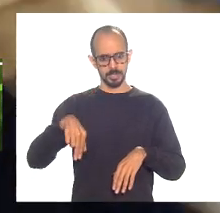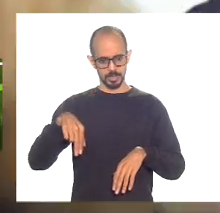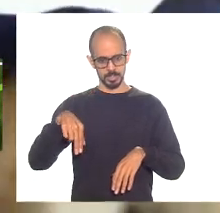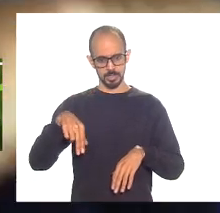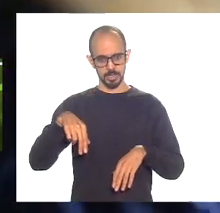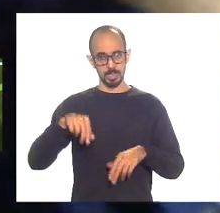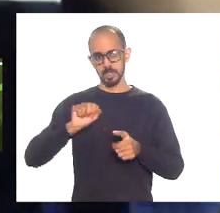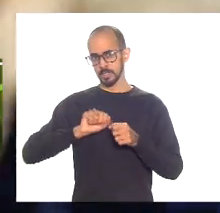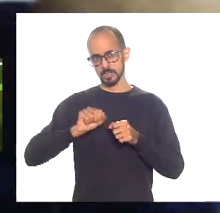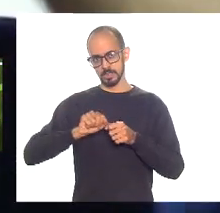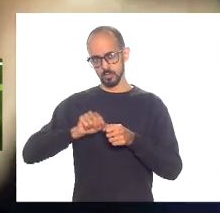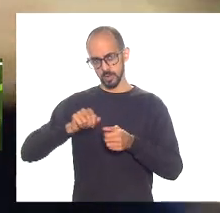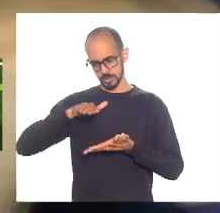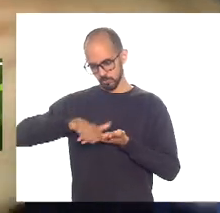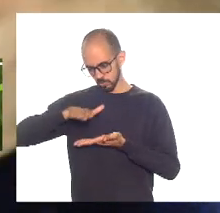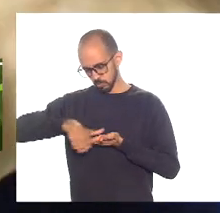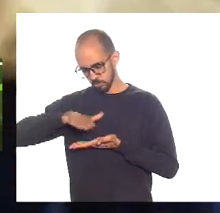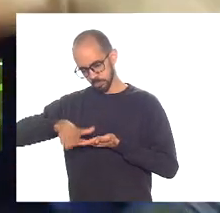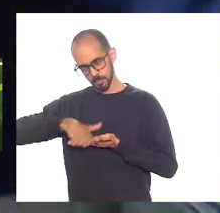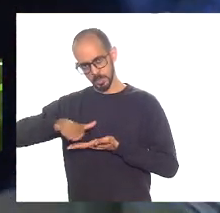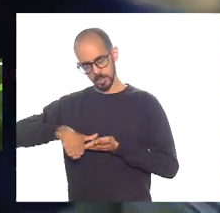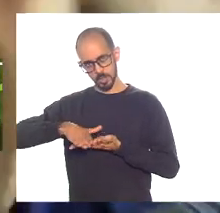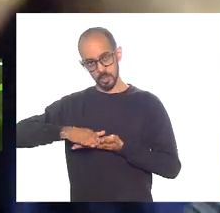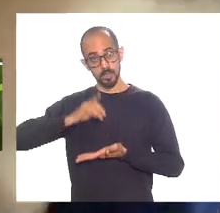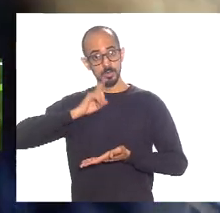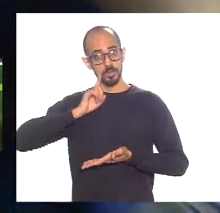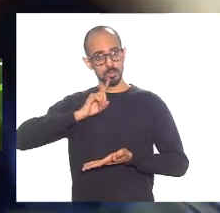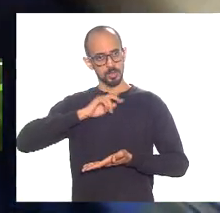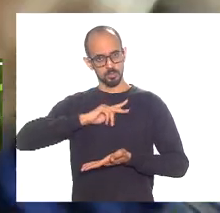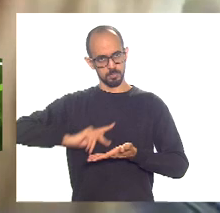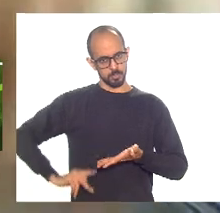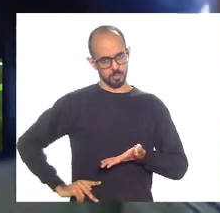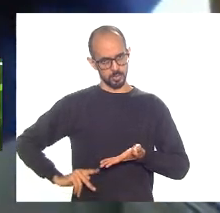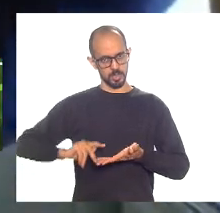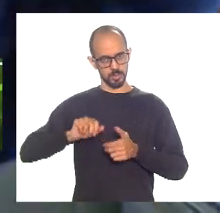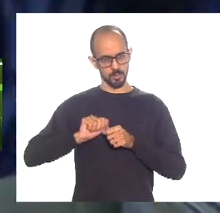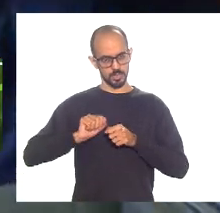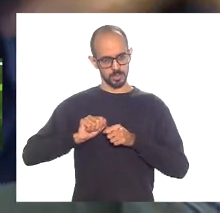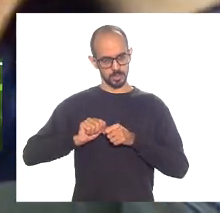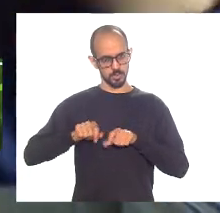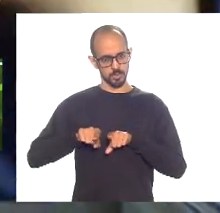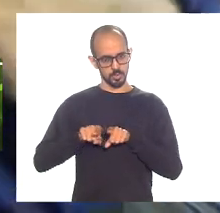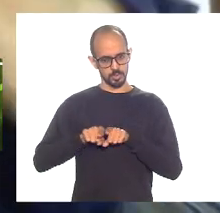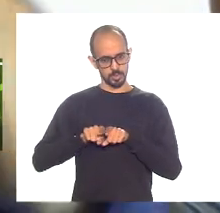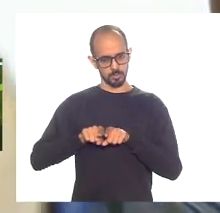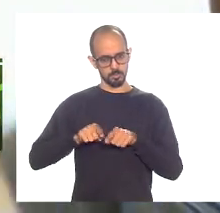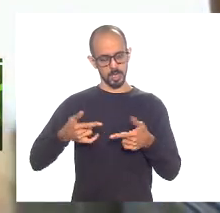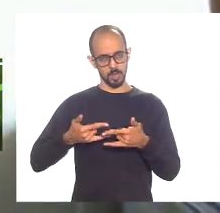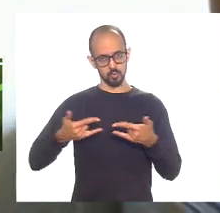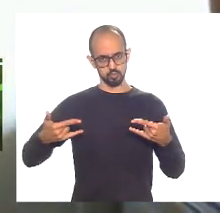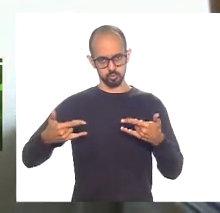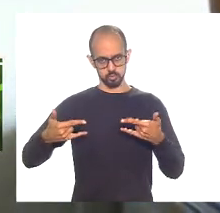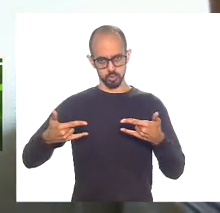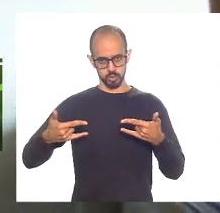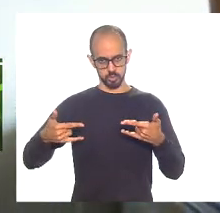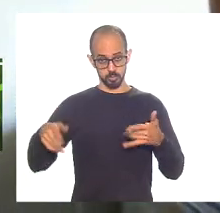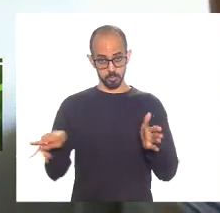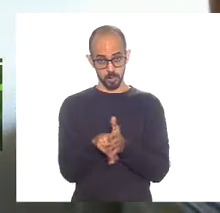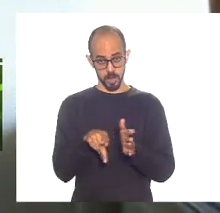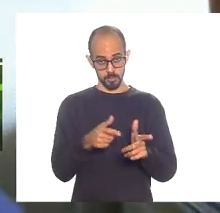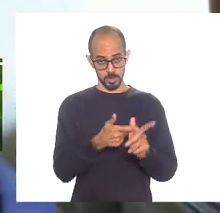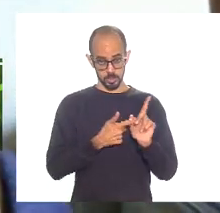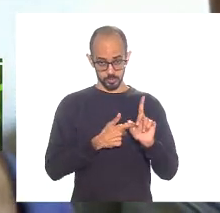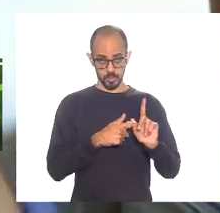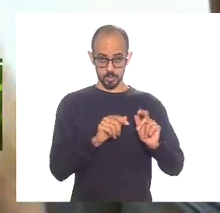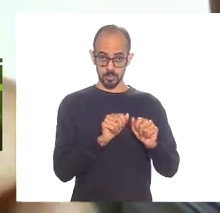rodando papel moeda ou rodando títulos da dívida como é que se diz na linguagem técnica para fazer um